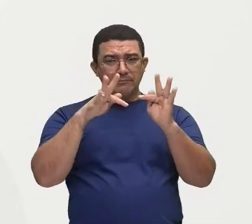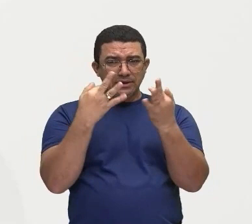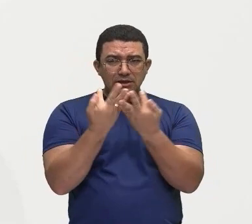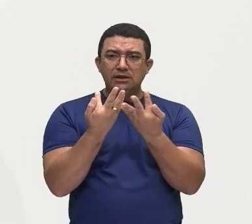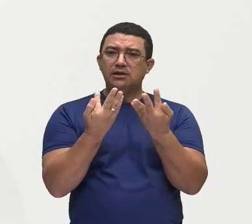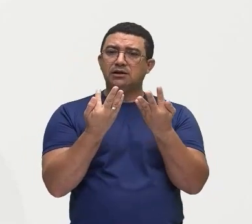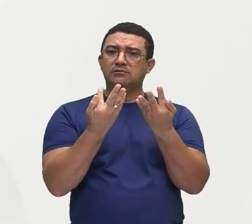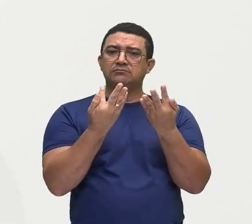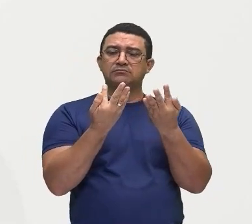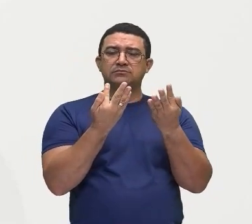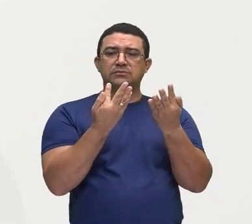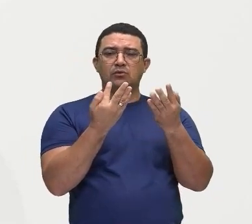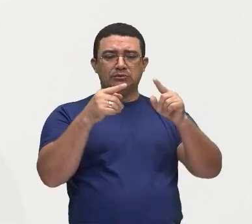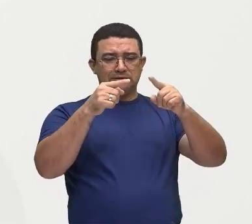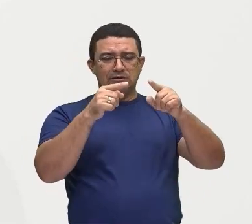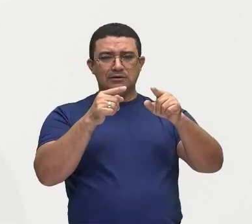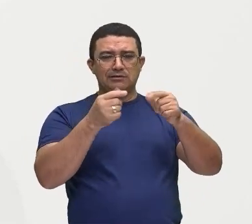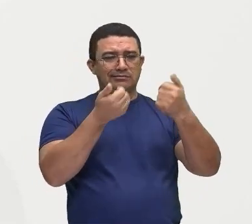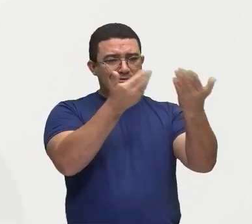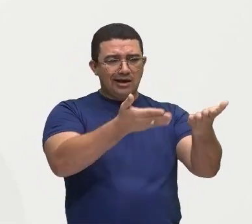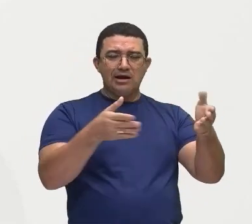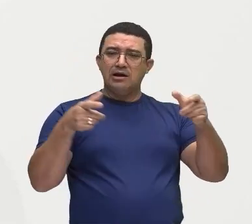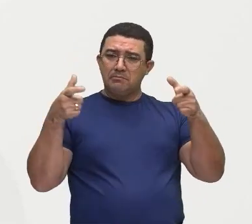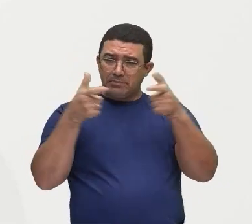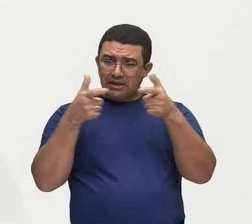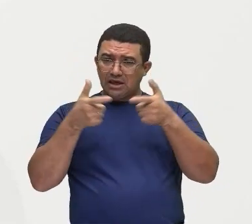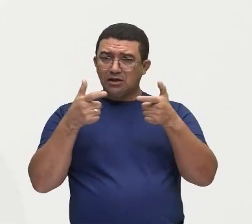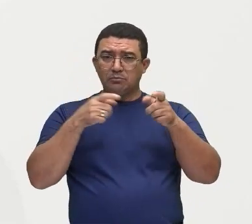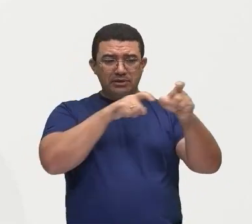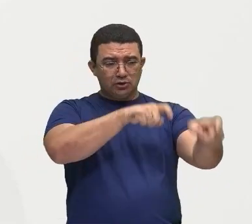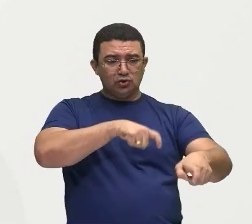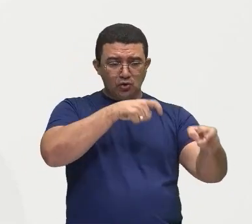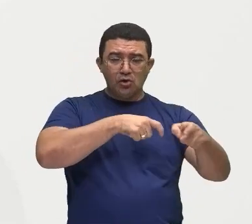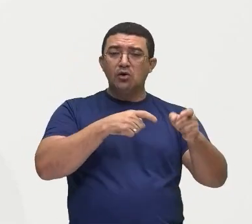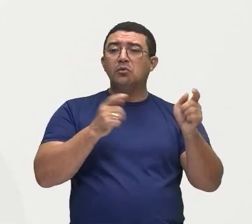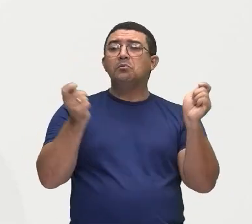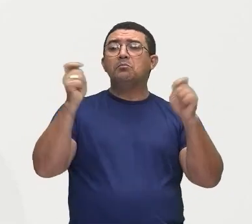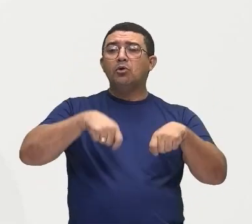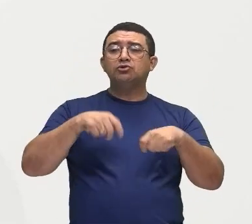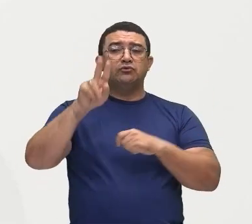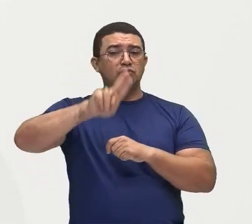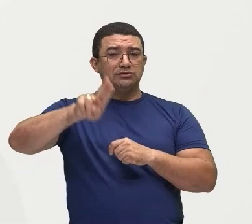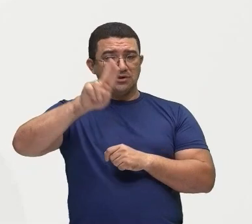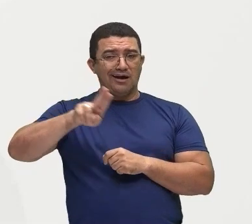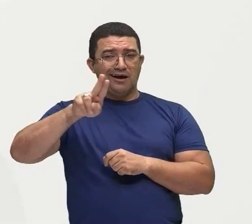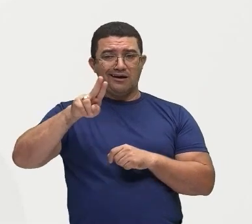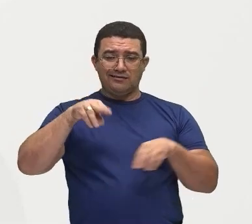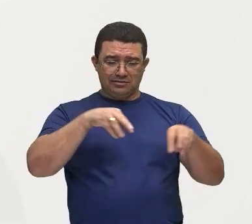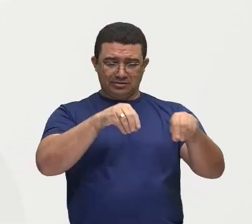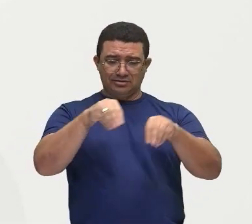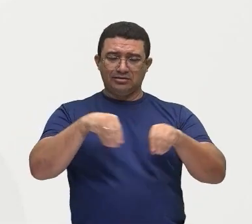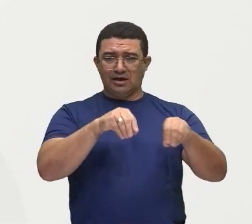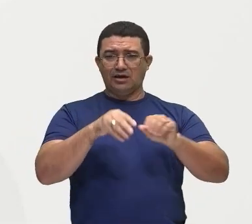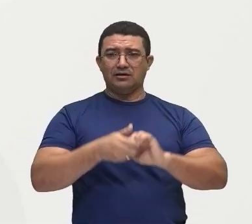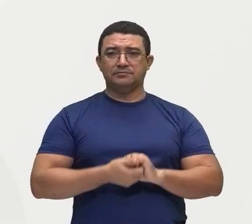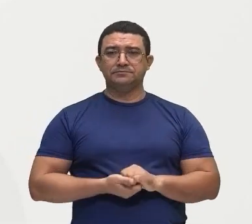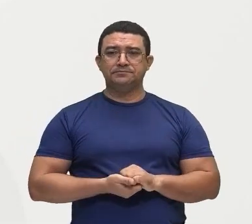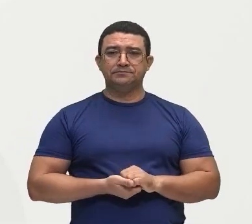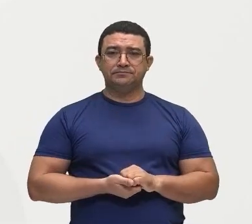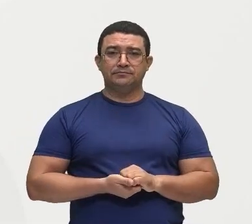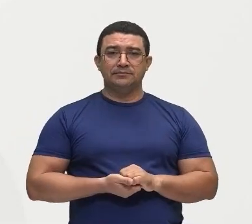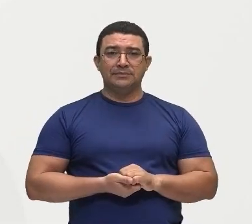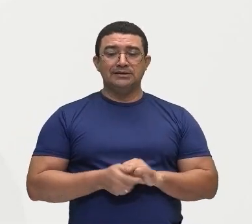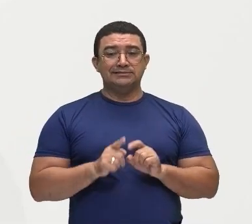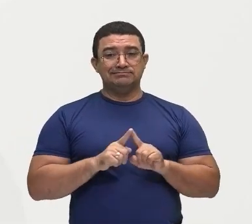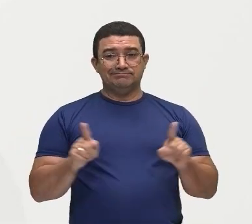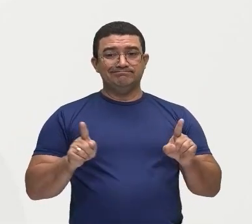Pra pequenos agricultores, pra que eles possam utilizar aí essas terras, né? Então, na teoria seria isso, né? Mas a